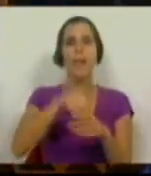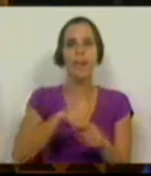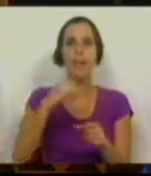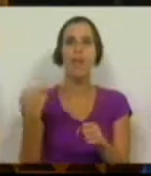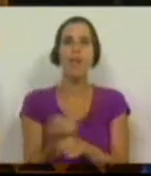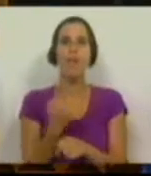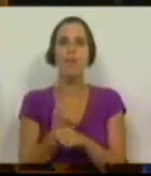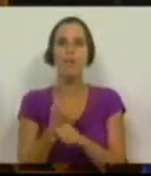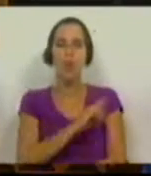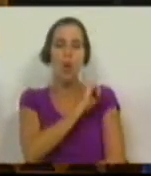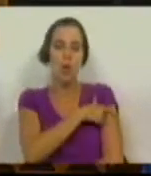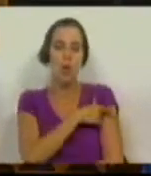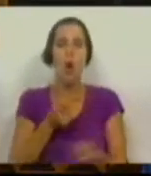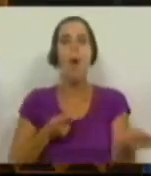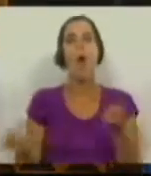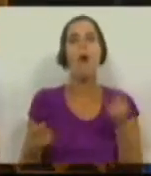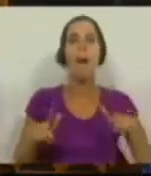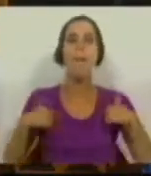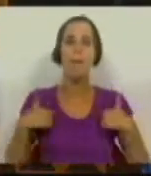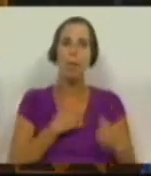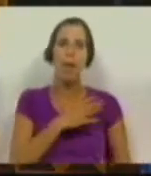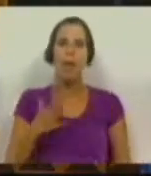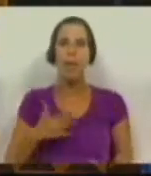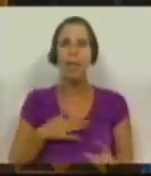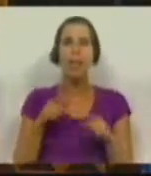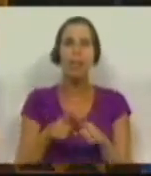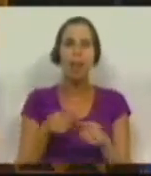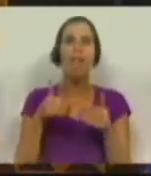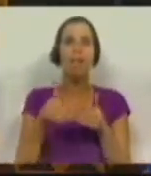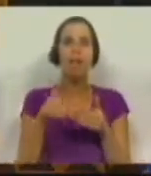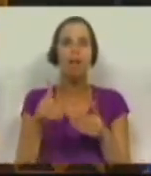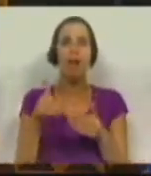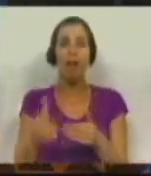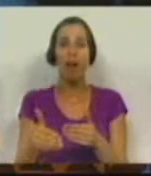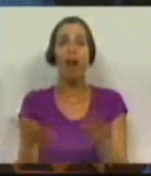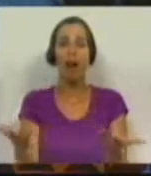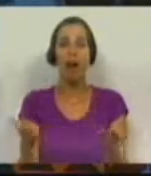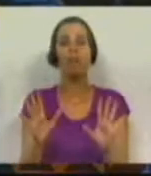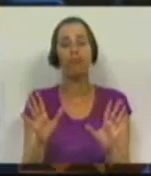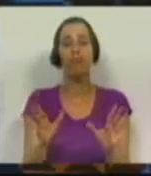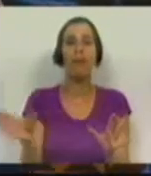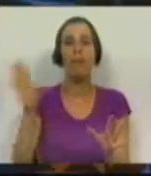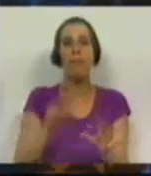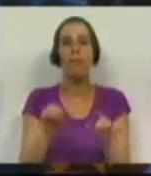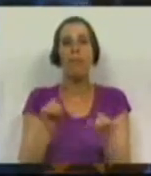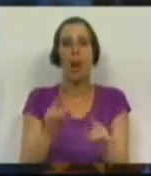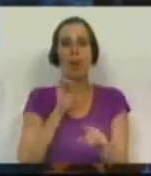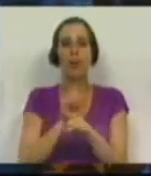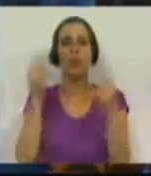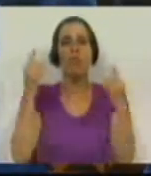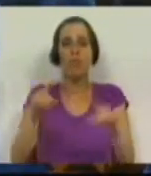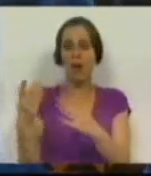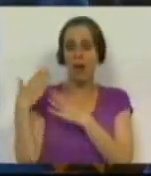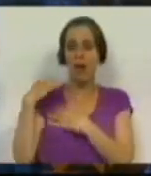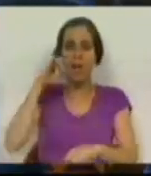as funções, competências e organização da própria entidade ainda terão que ser densificadas, vai-se um pouco mais do que uma mera